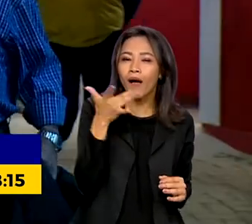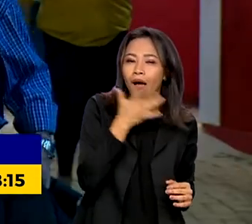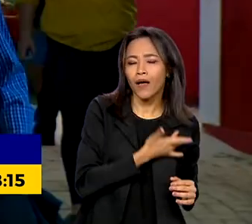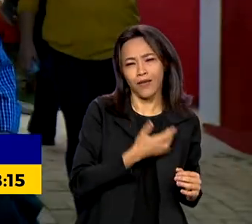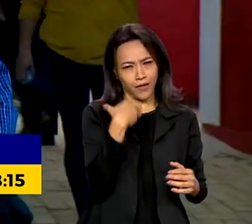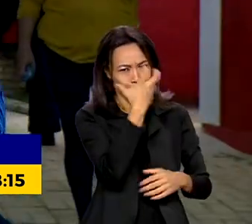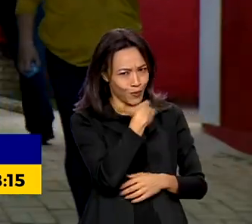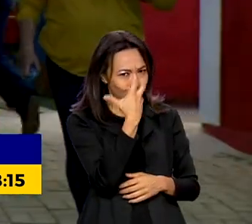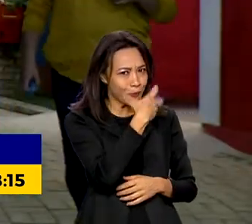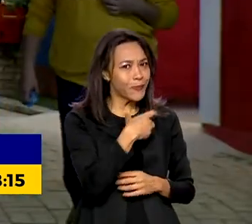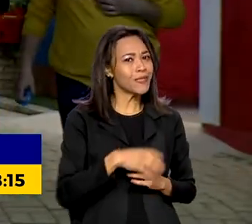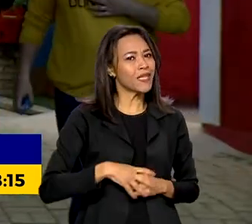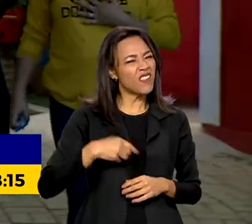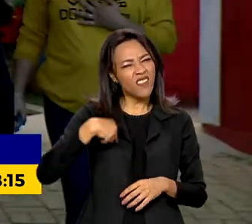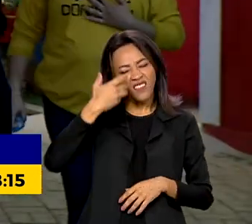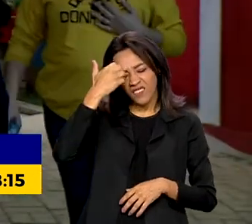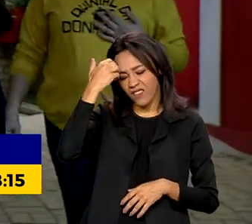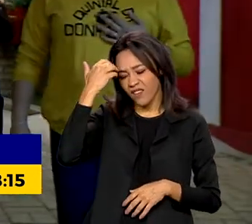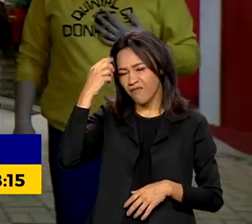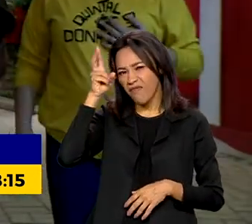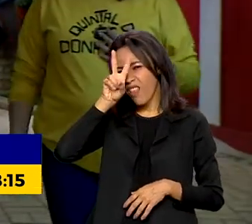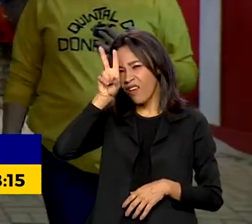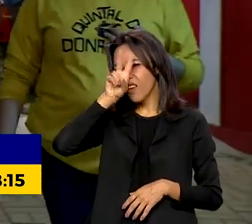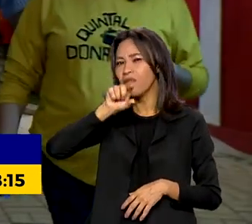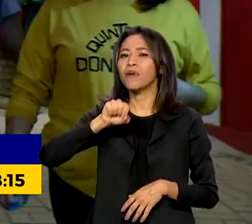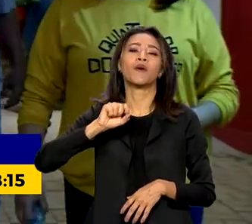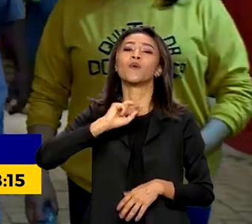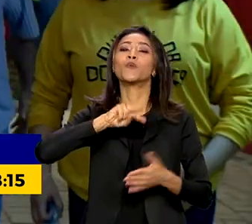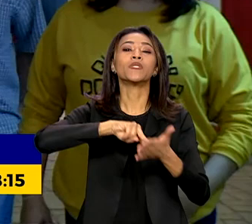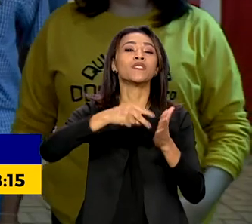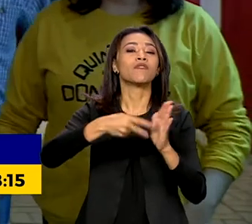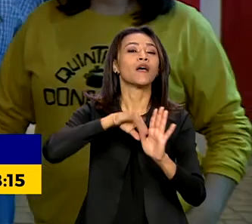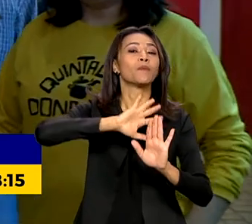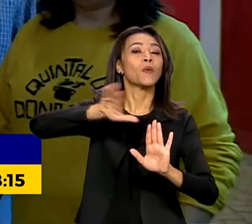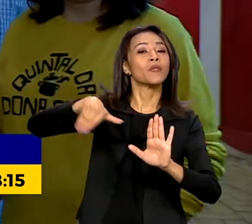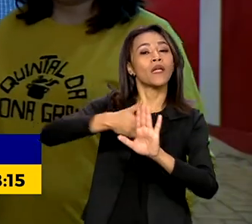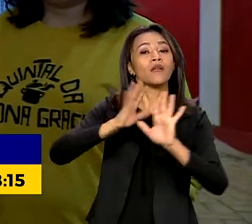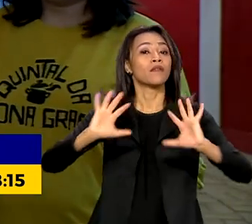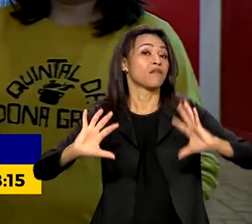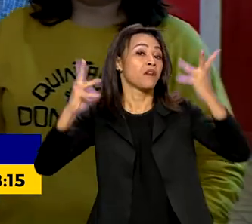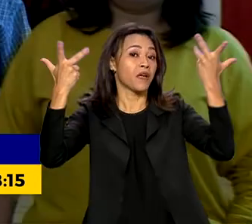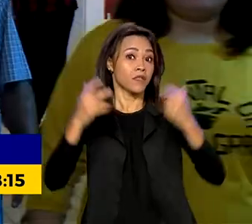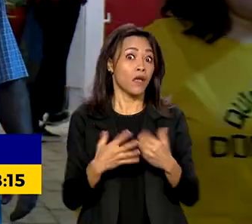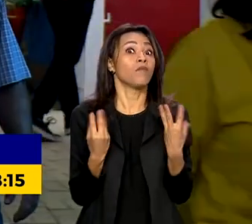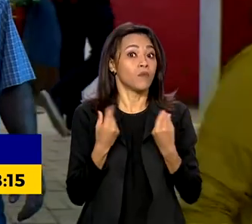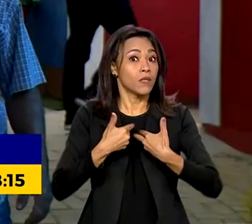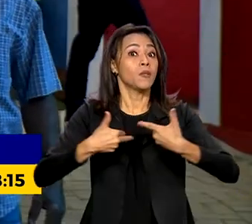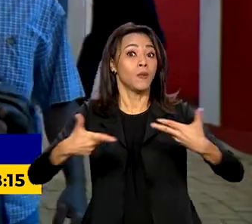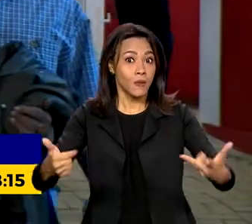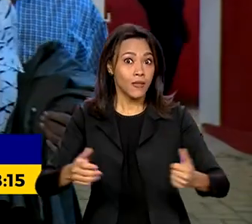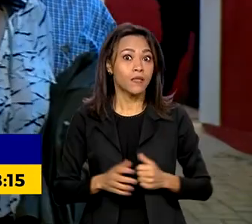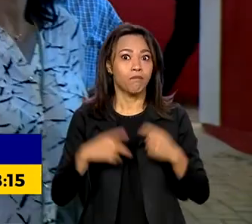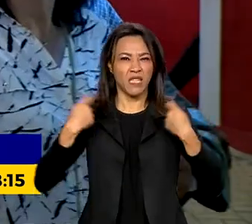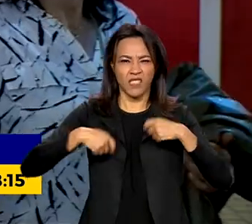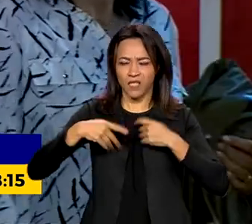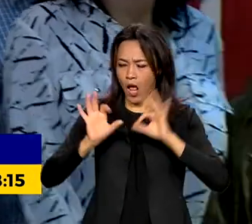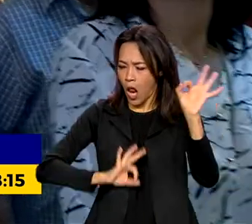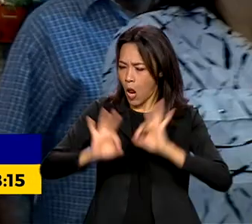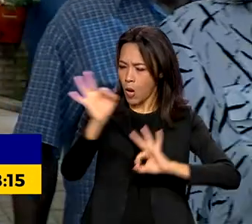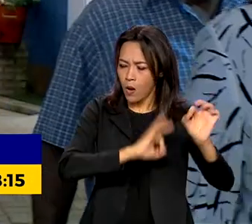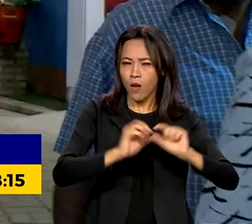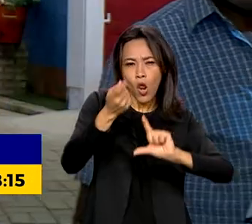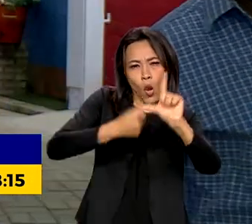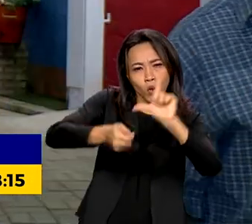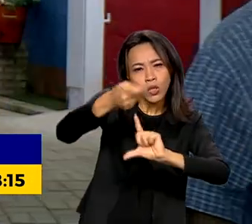A gente acaba nem se lembrando do que tem por trás. E é muita coisa, viu? É preciso toda uma logística e de